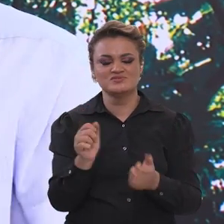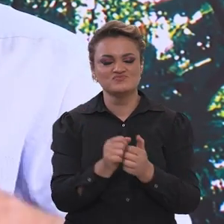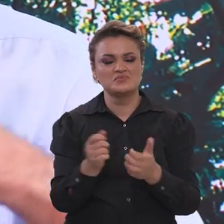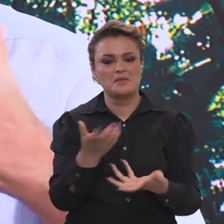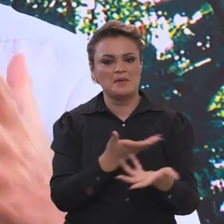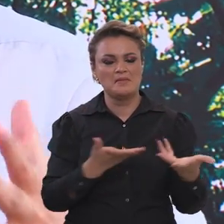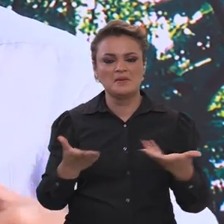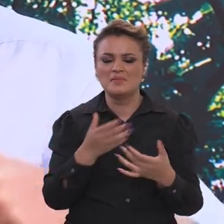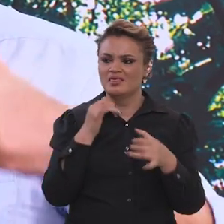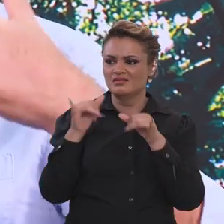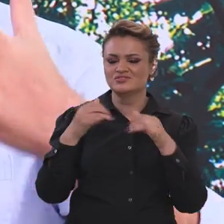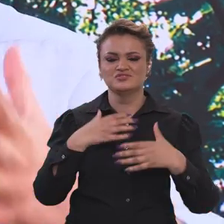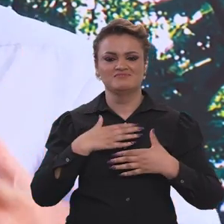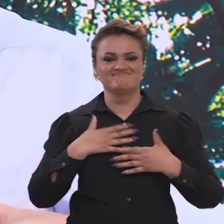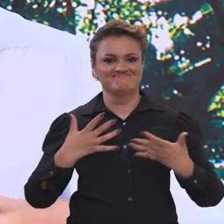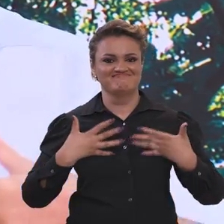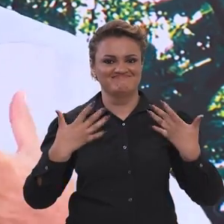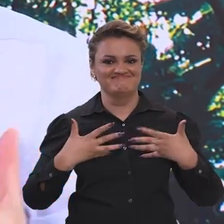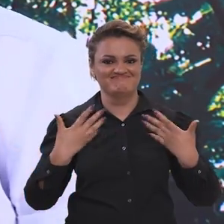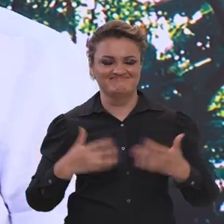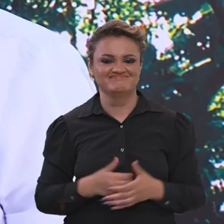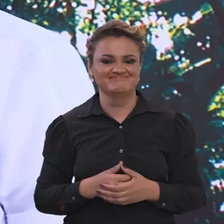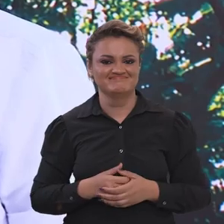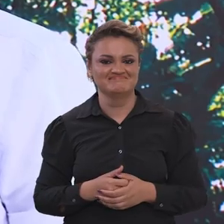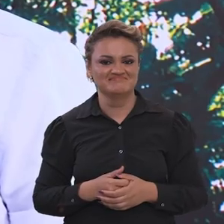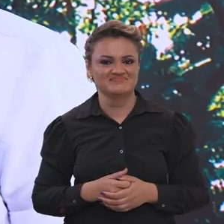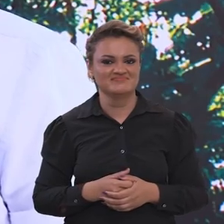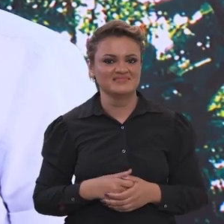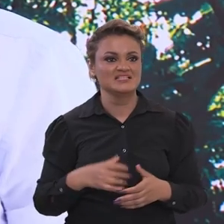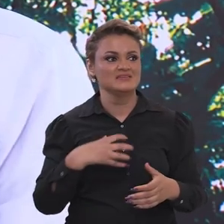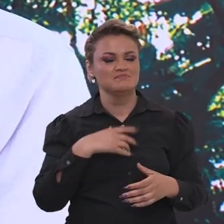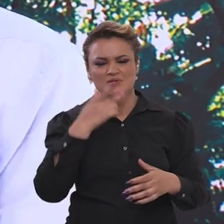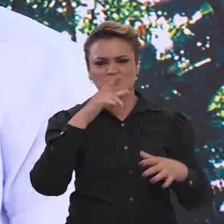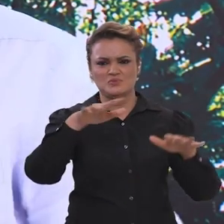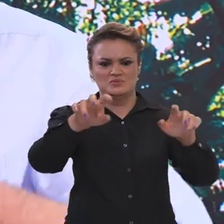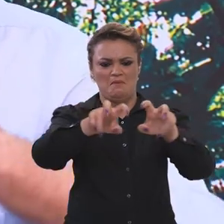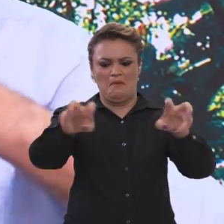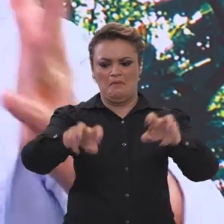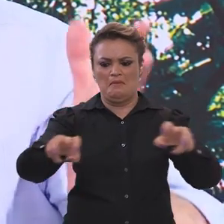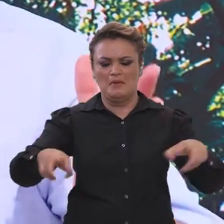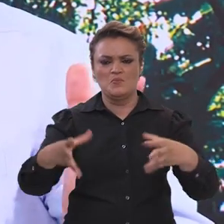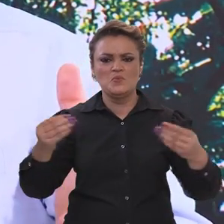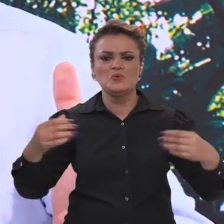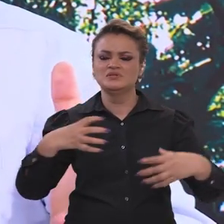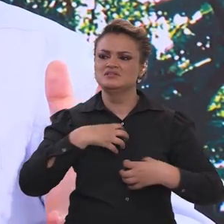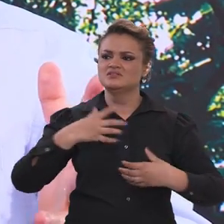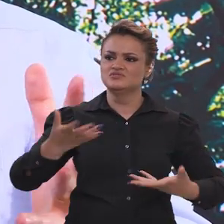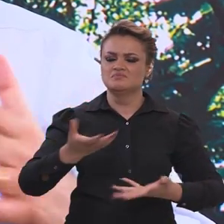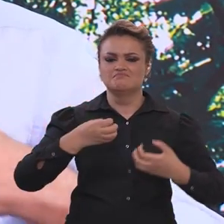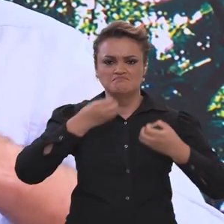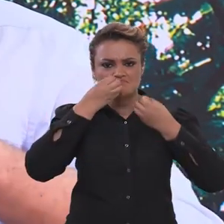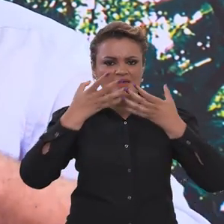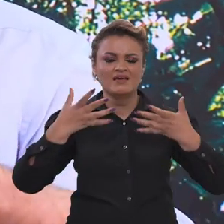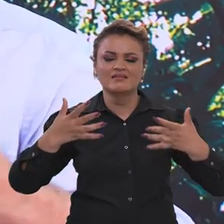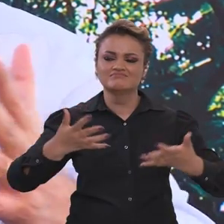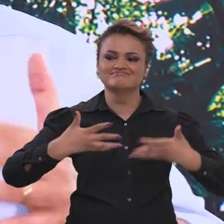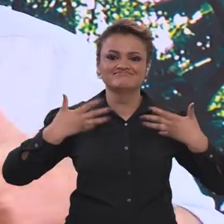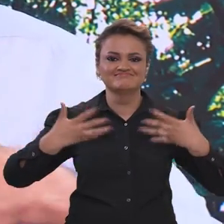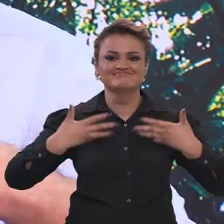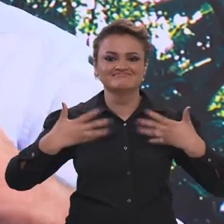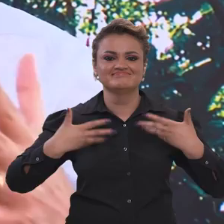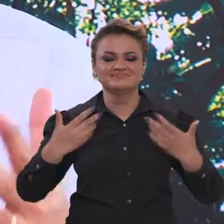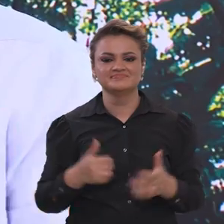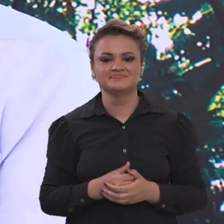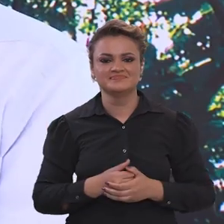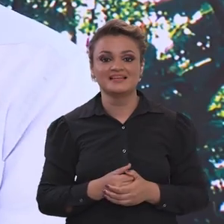as pessoas estarem ali participando, uma energia boa, você tem uma multidão de pessoas e a energia boa